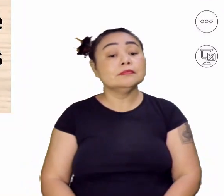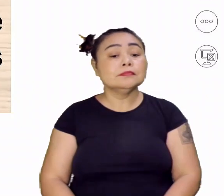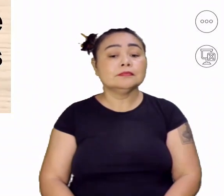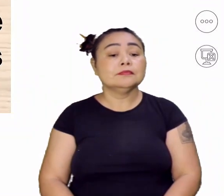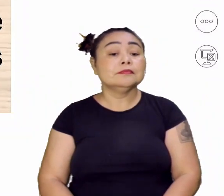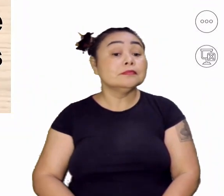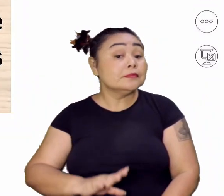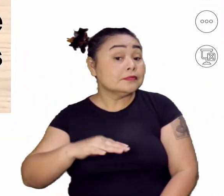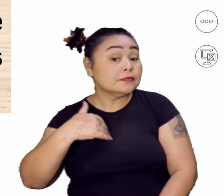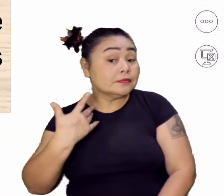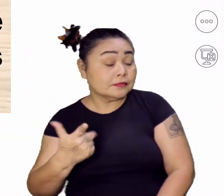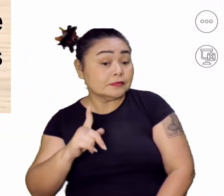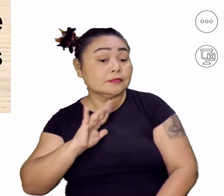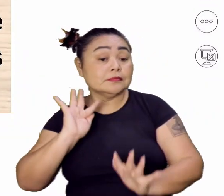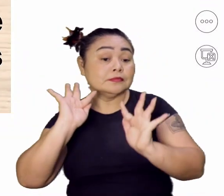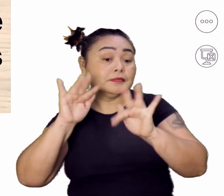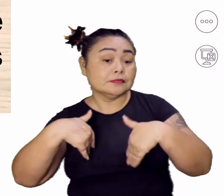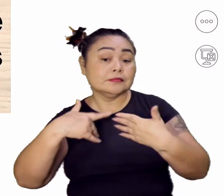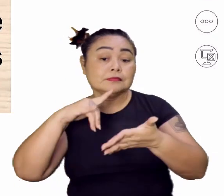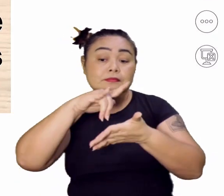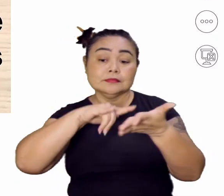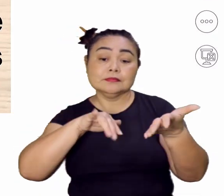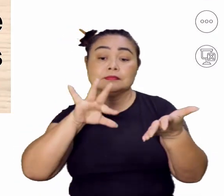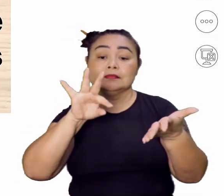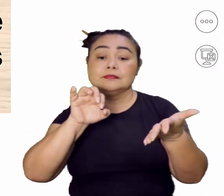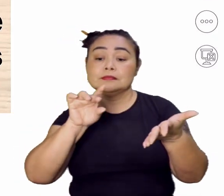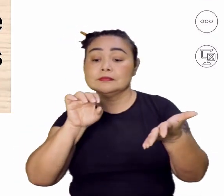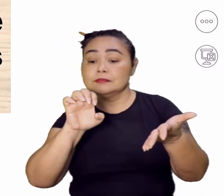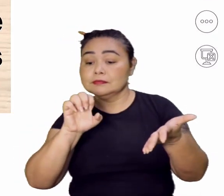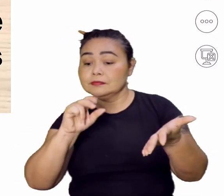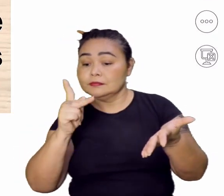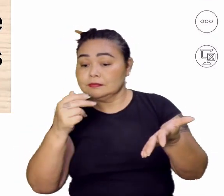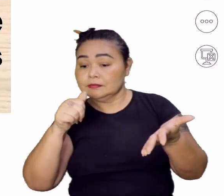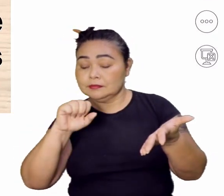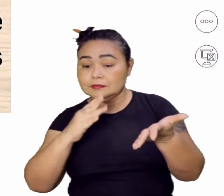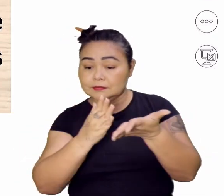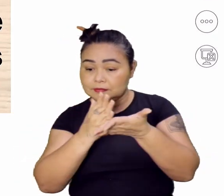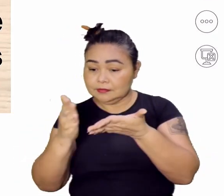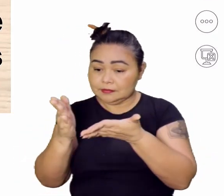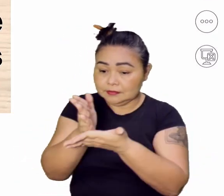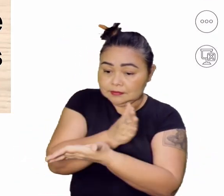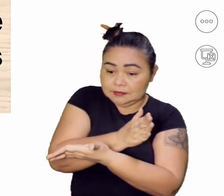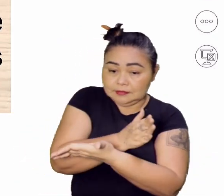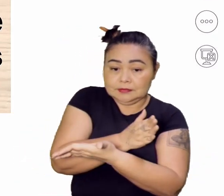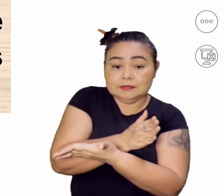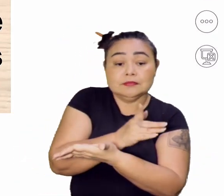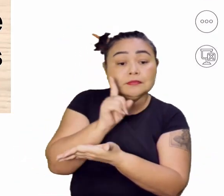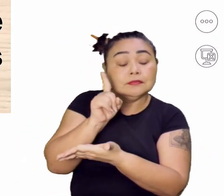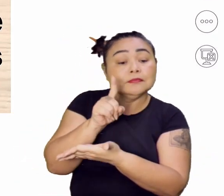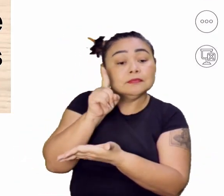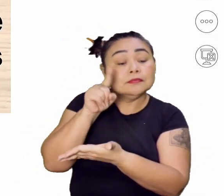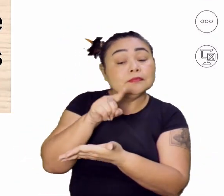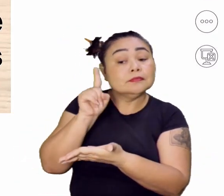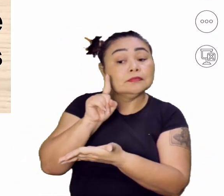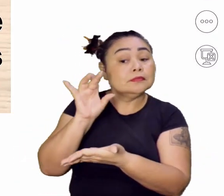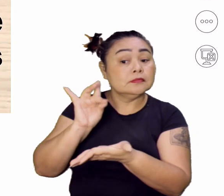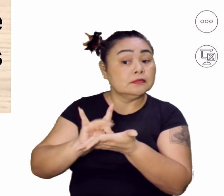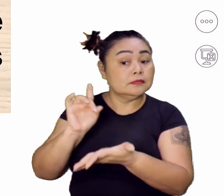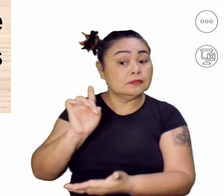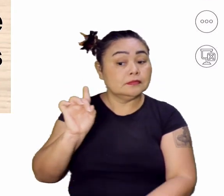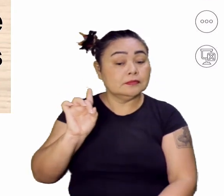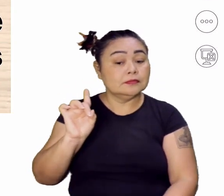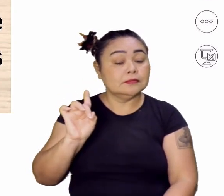Embora se diga que houve o fim do Tratado de Tordesilha, é interessante dizer que isso não é verdade, tá?